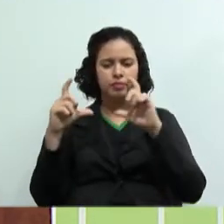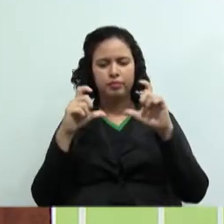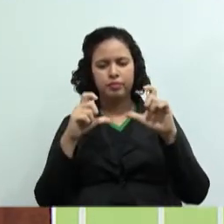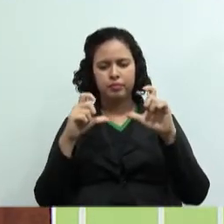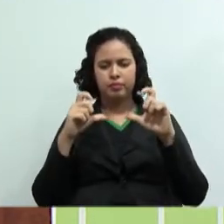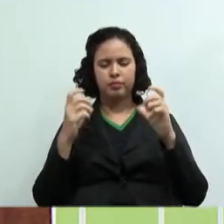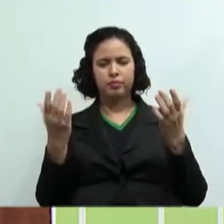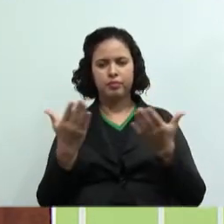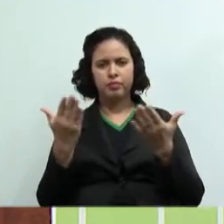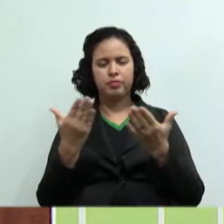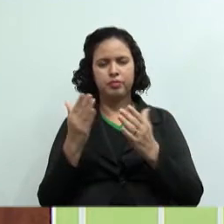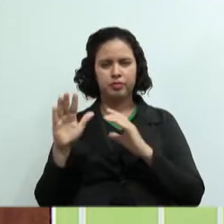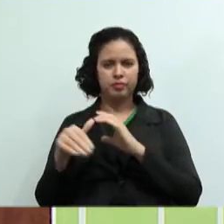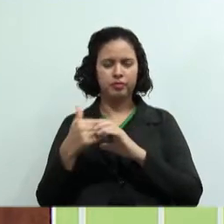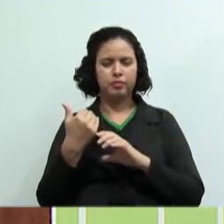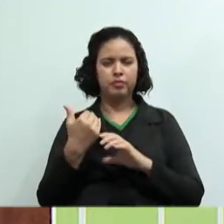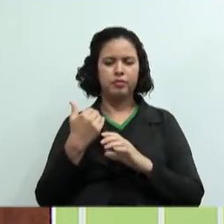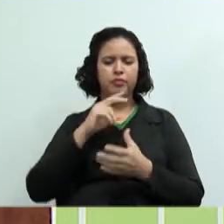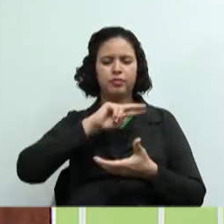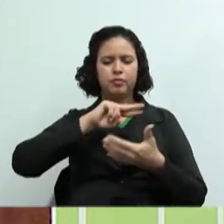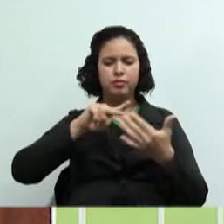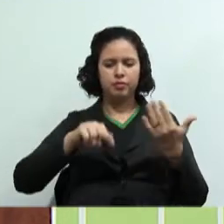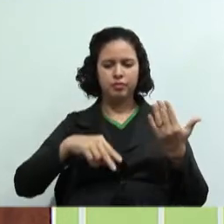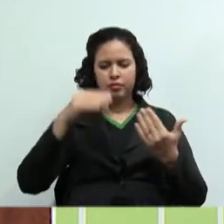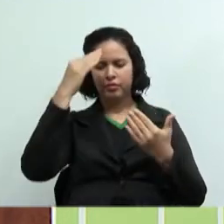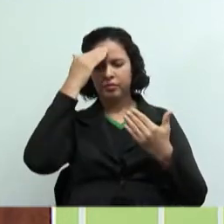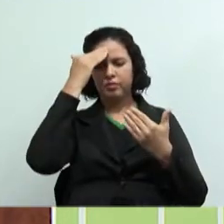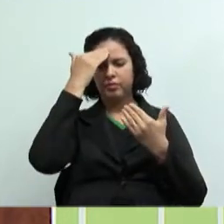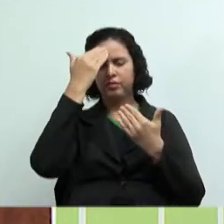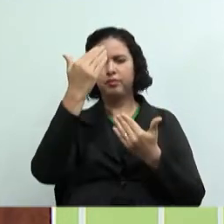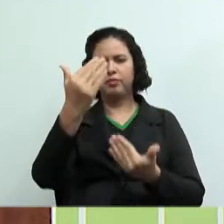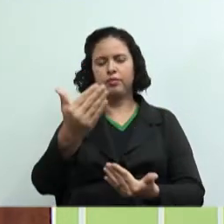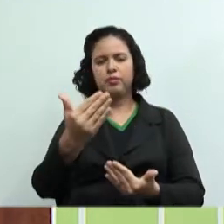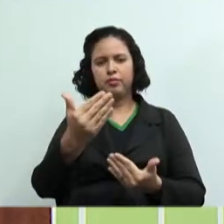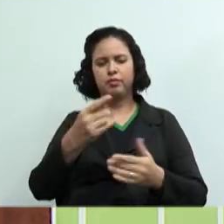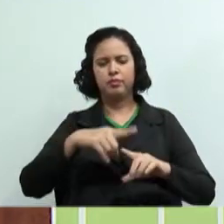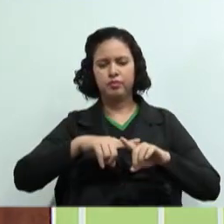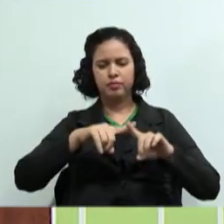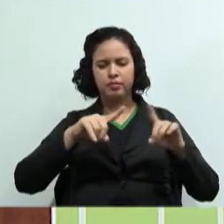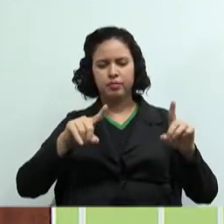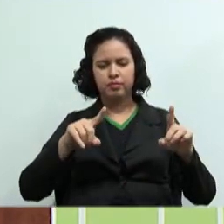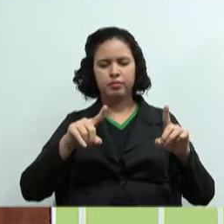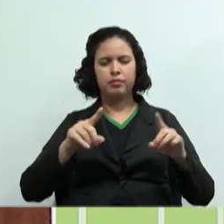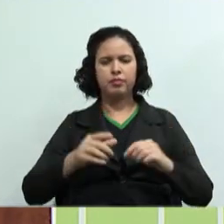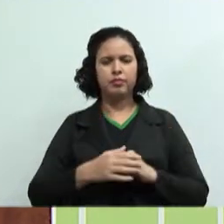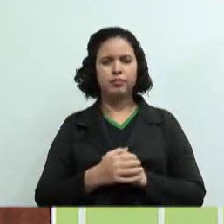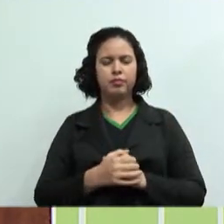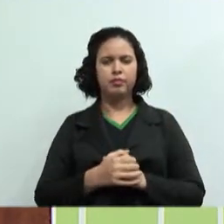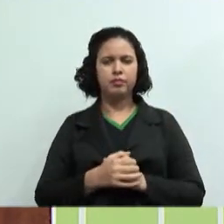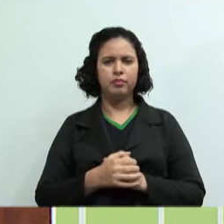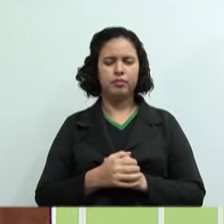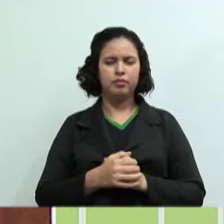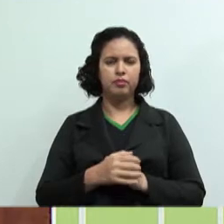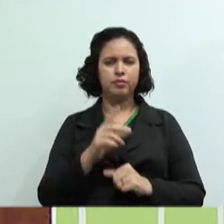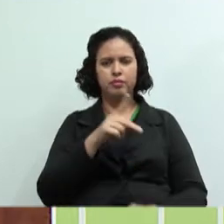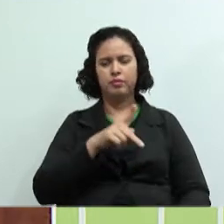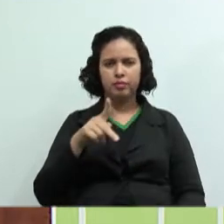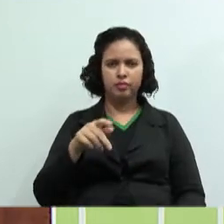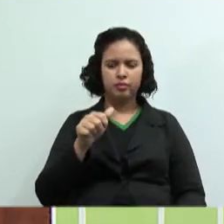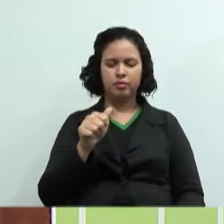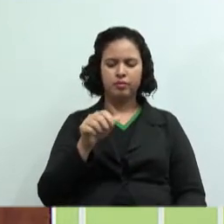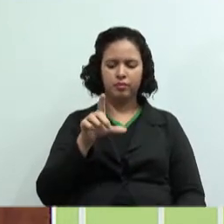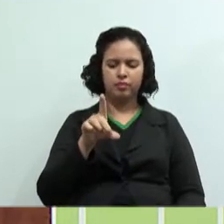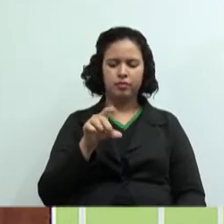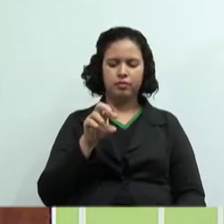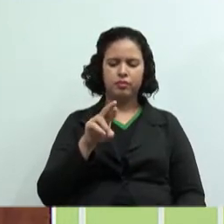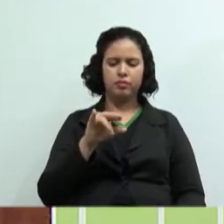nós recebemos várias fotos, eu agradeço a participação, mas pelo que a professora Adriana me comunicou, são cerca